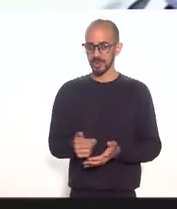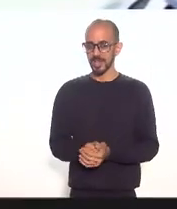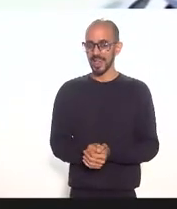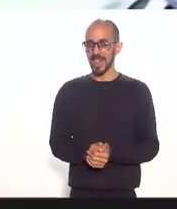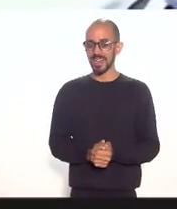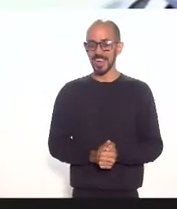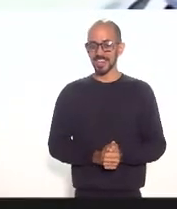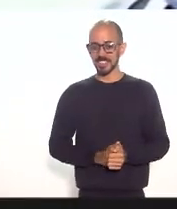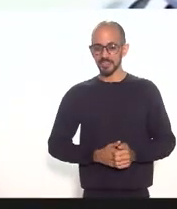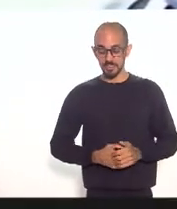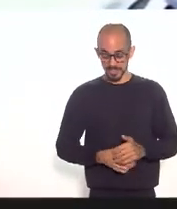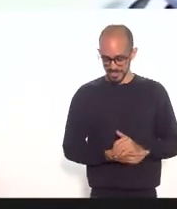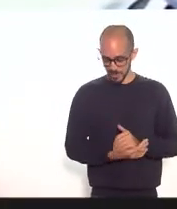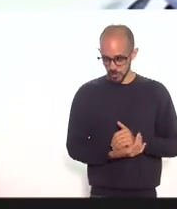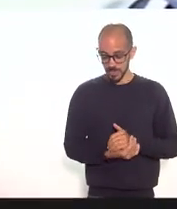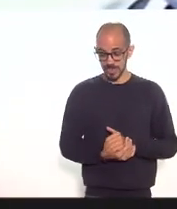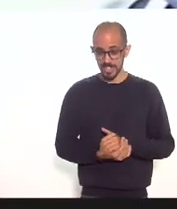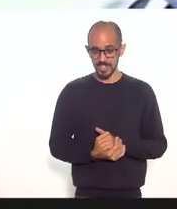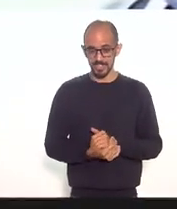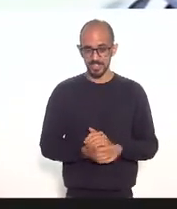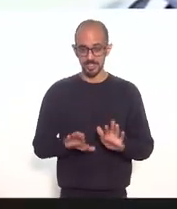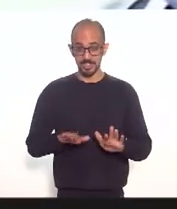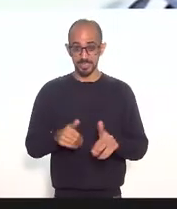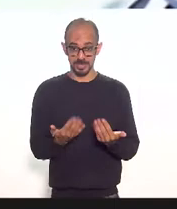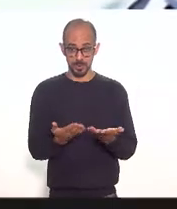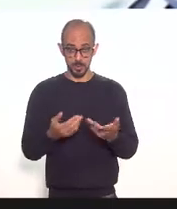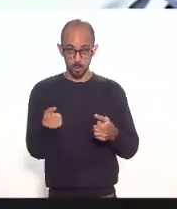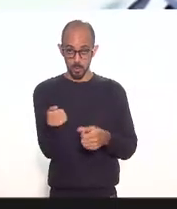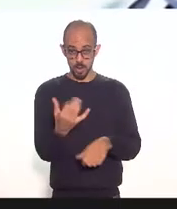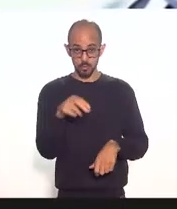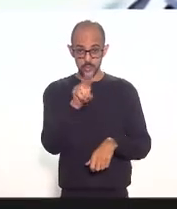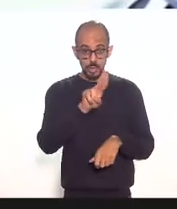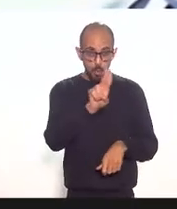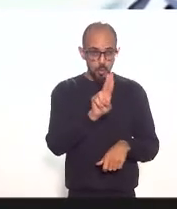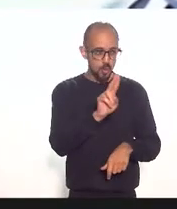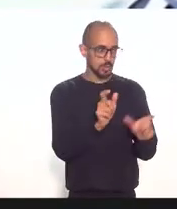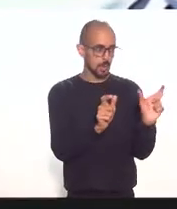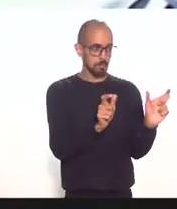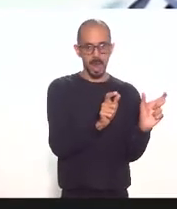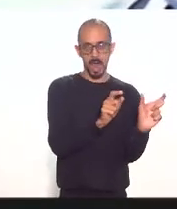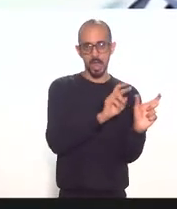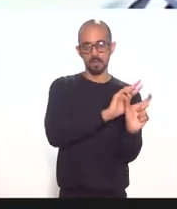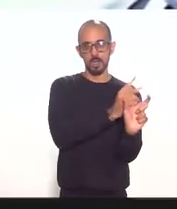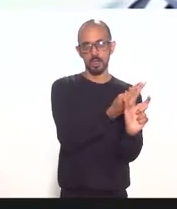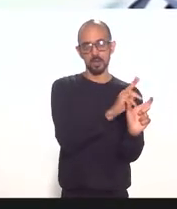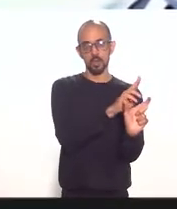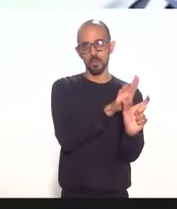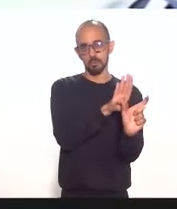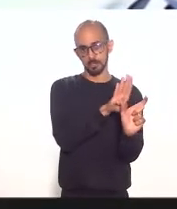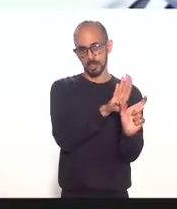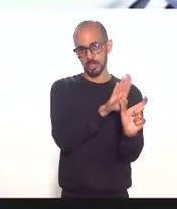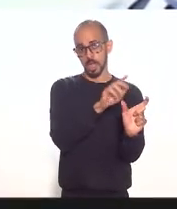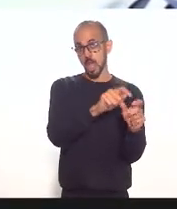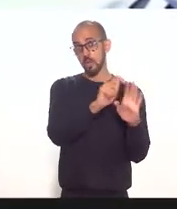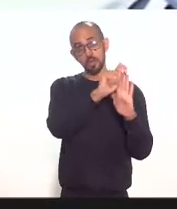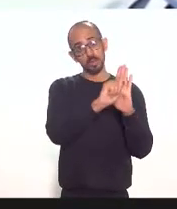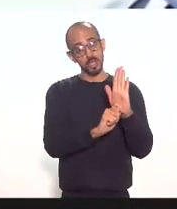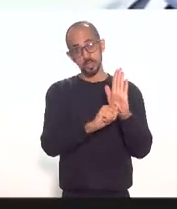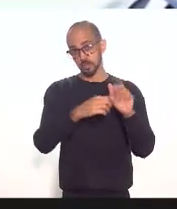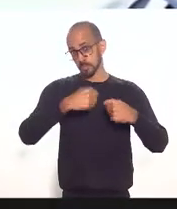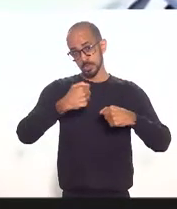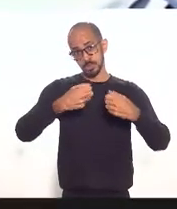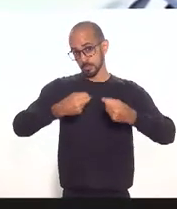que quando você usa uma terminologia dessa o próprio texto legal deveria explicitar